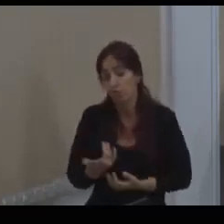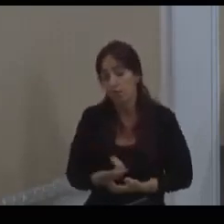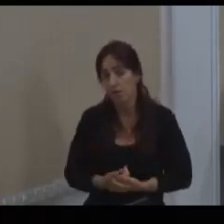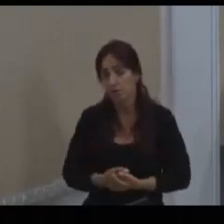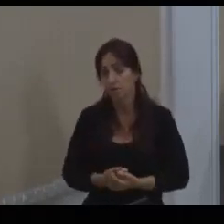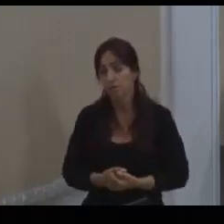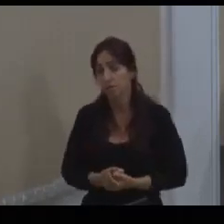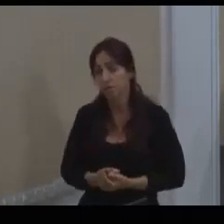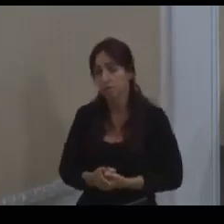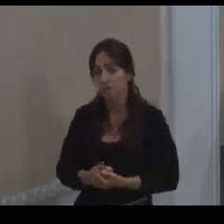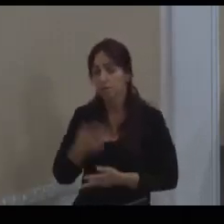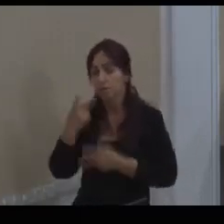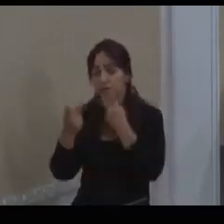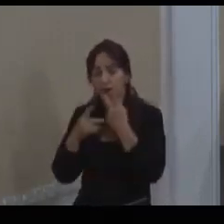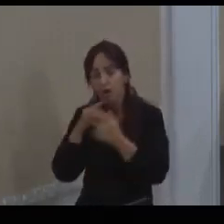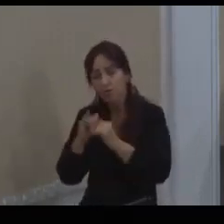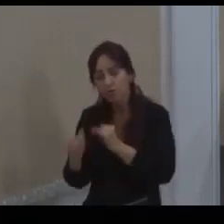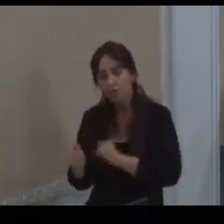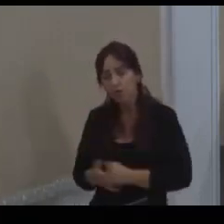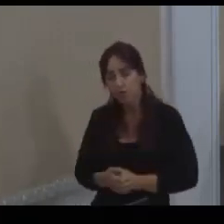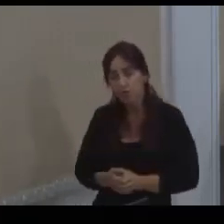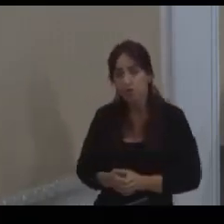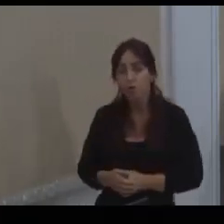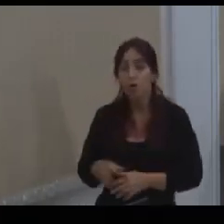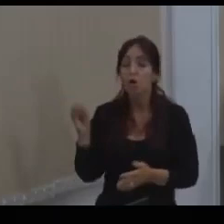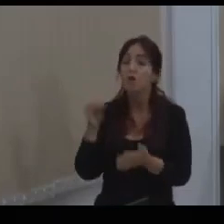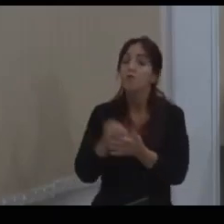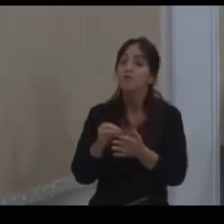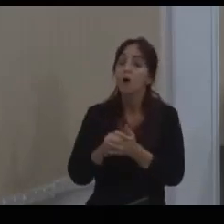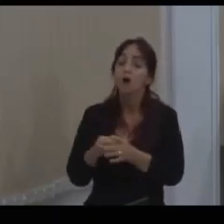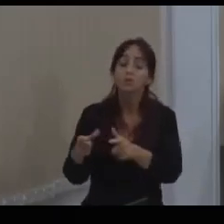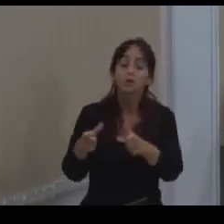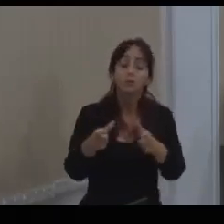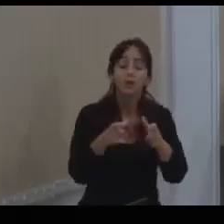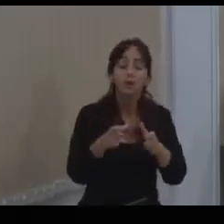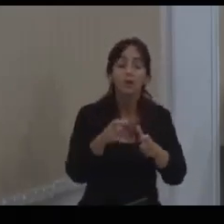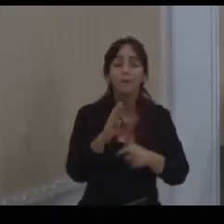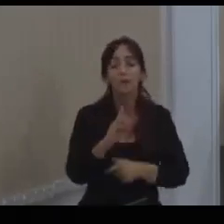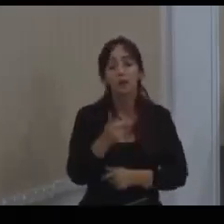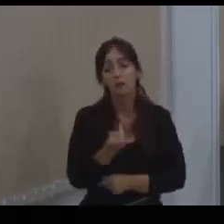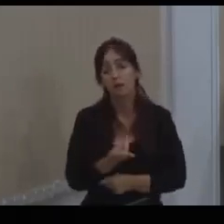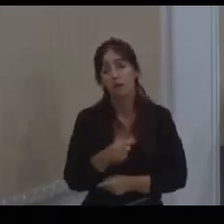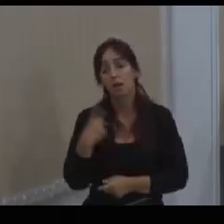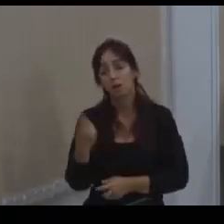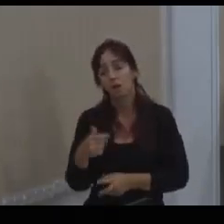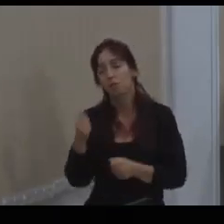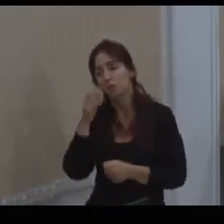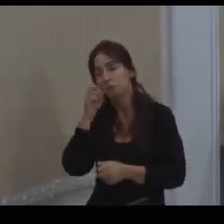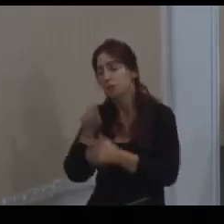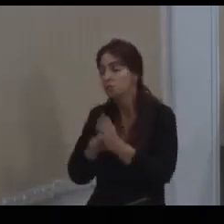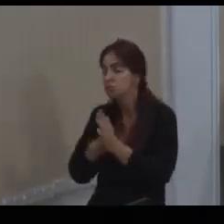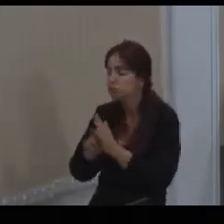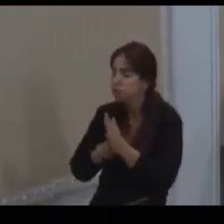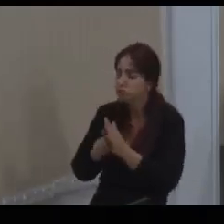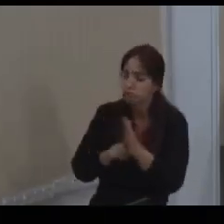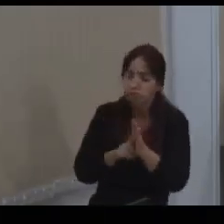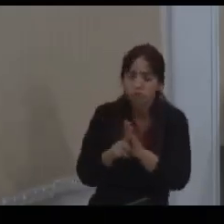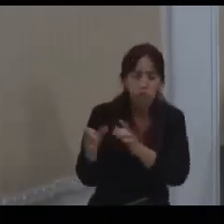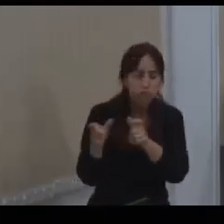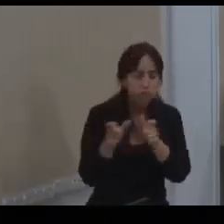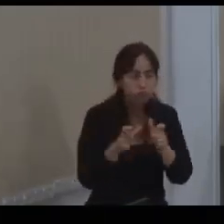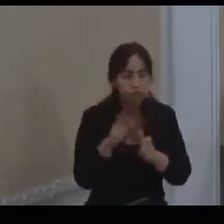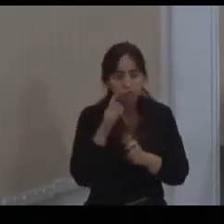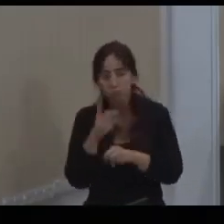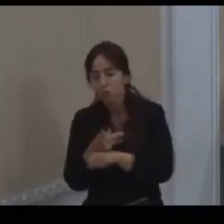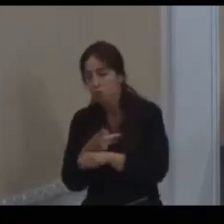é isso que eu estou falando para o senhor falta terreno em Belo Horizonte e nós vamos ter que estudar as grandes glebas da cidade nós vamos